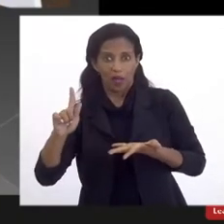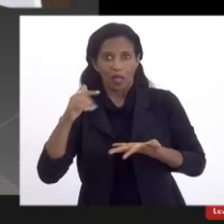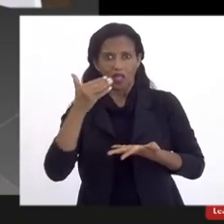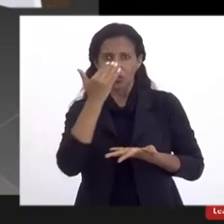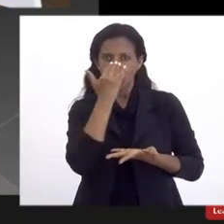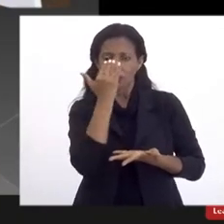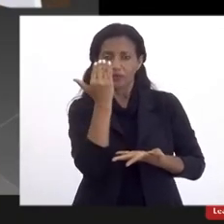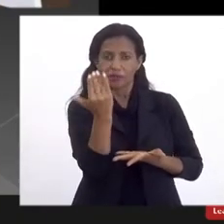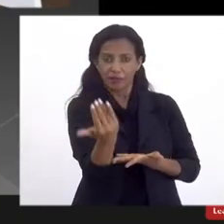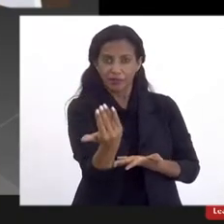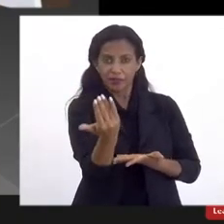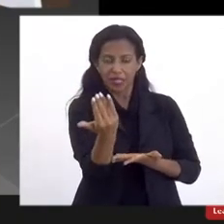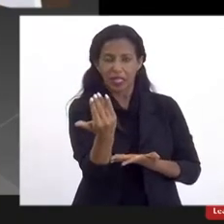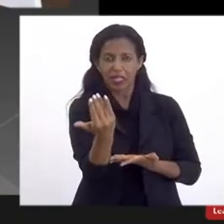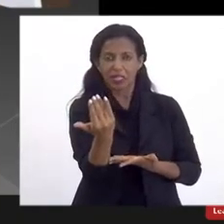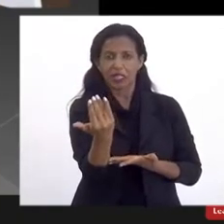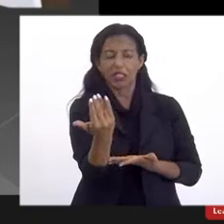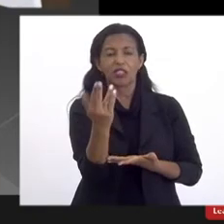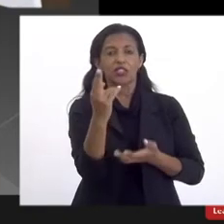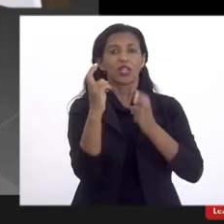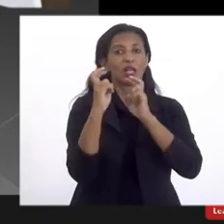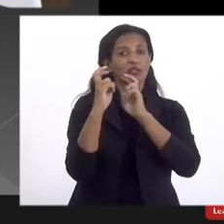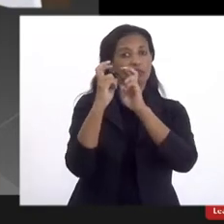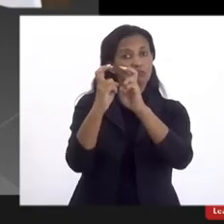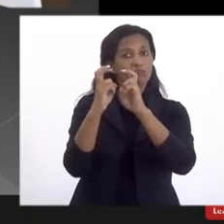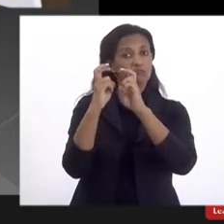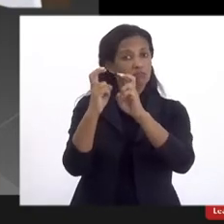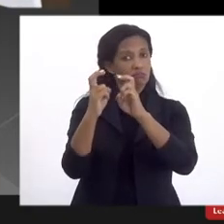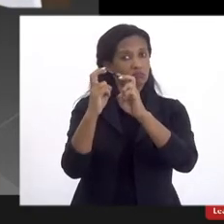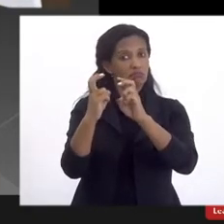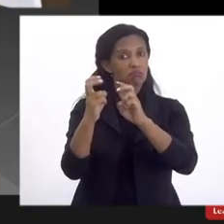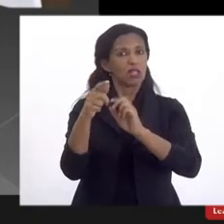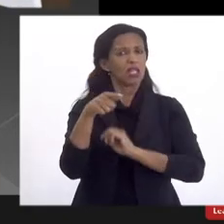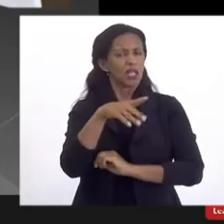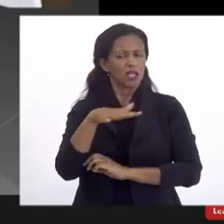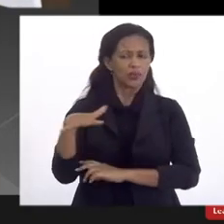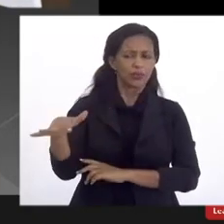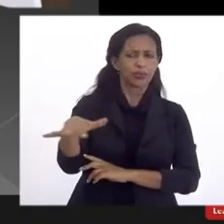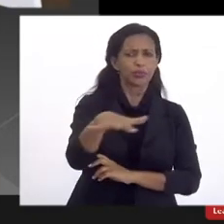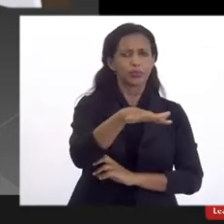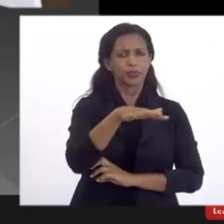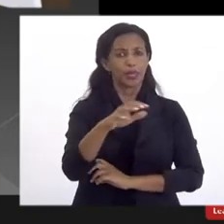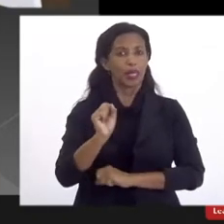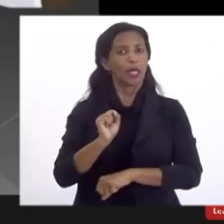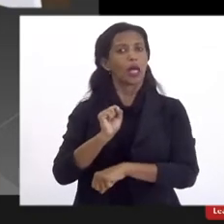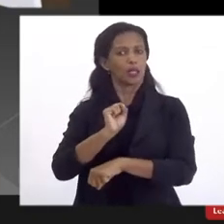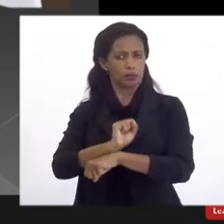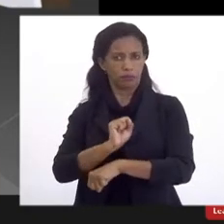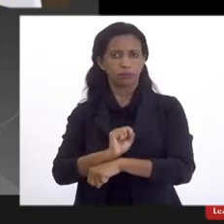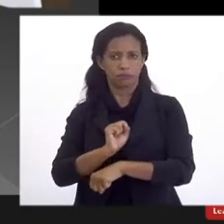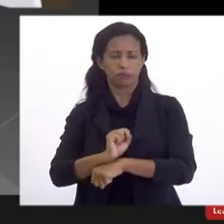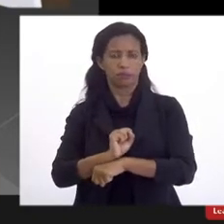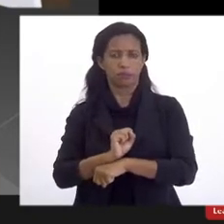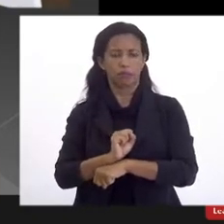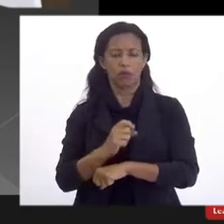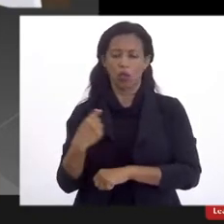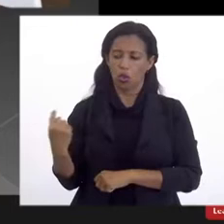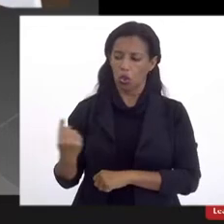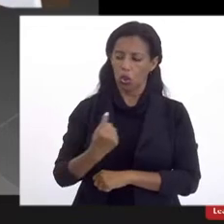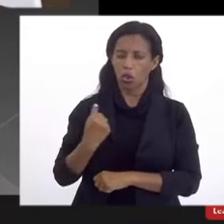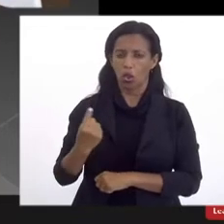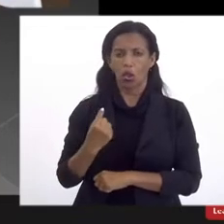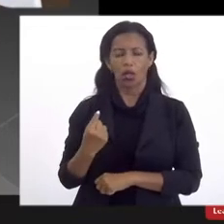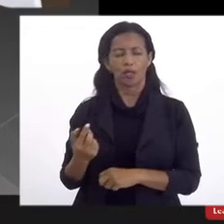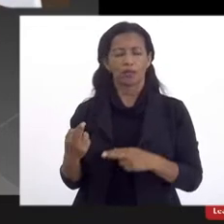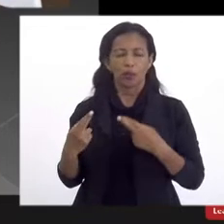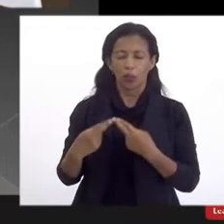frente à linha terra, né, a estação de Campo Grande, e está sendo muito bem aguardada, nós estamos, né, com uma grande